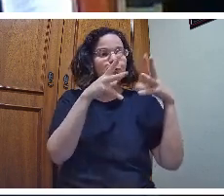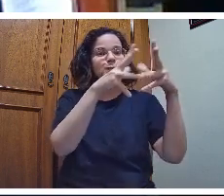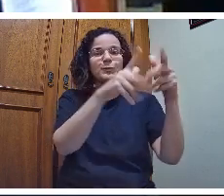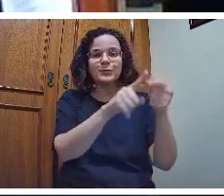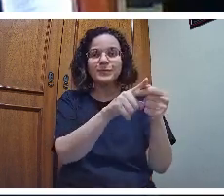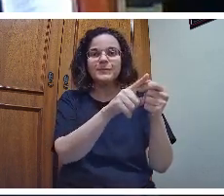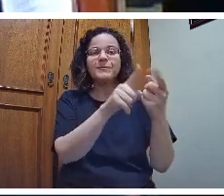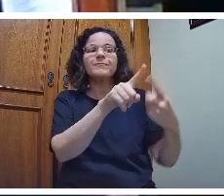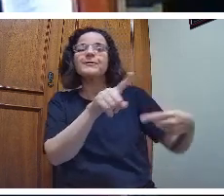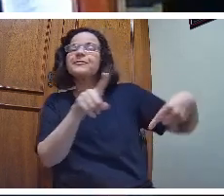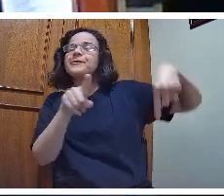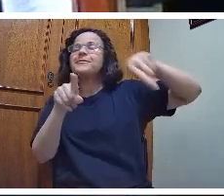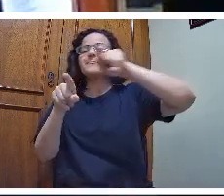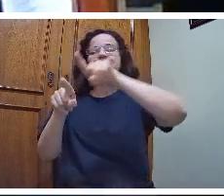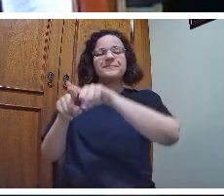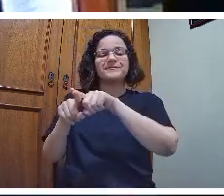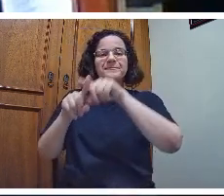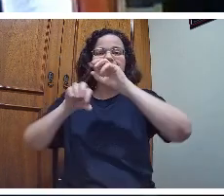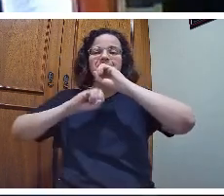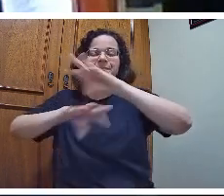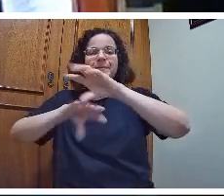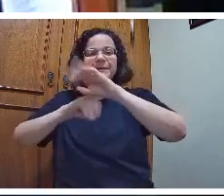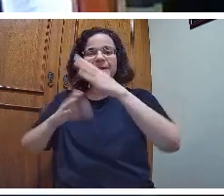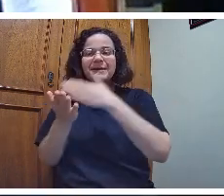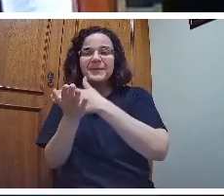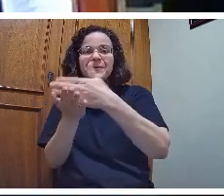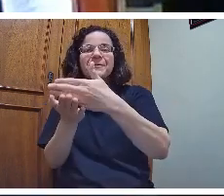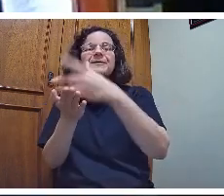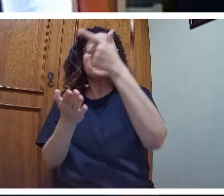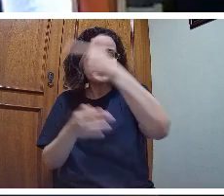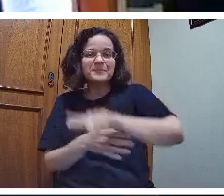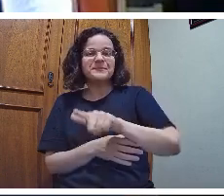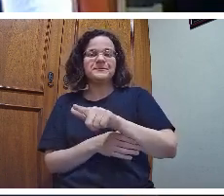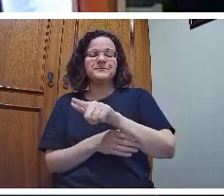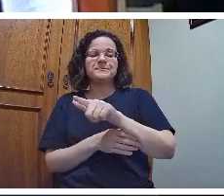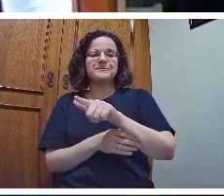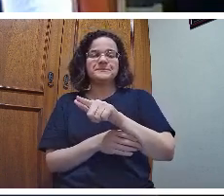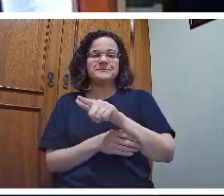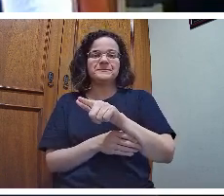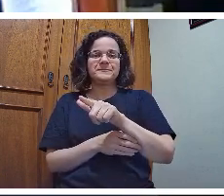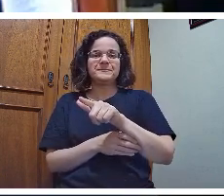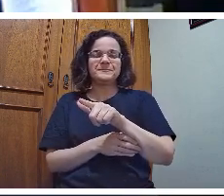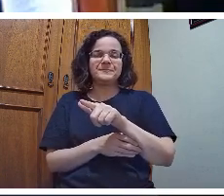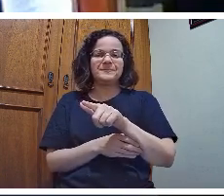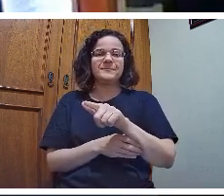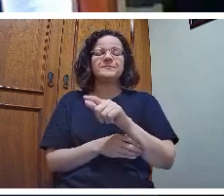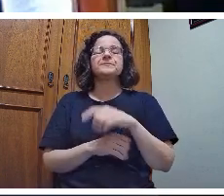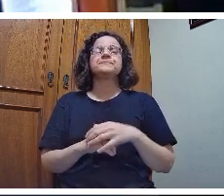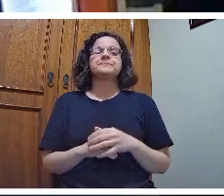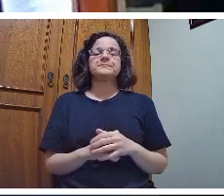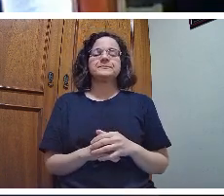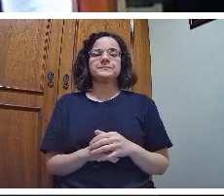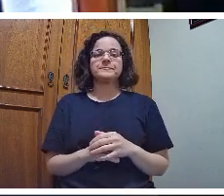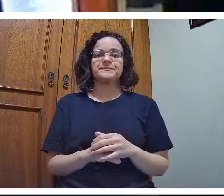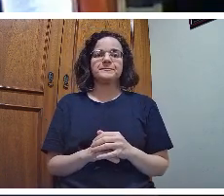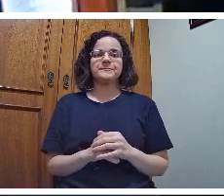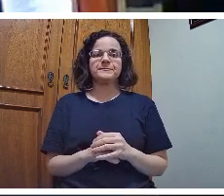se encerra com a educação como ponto de chegada, novamente, à realidade.